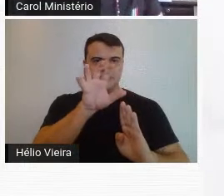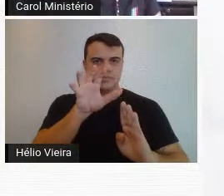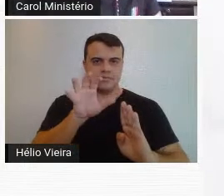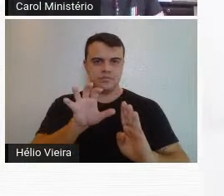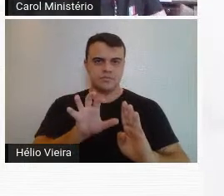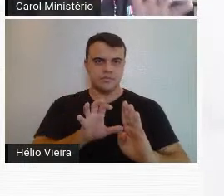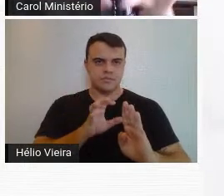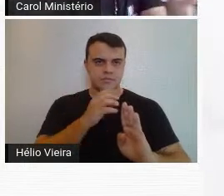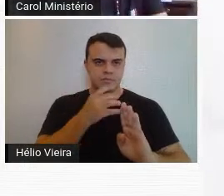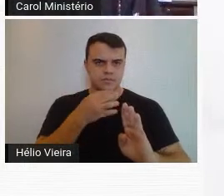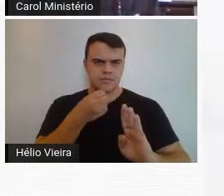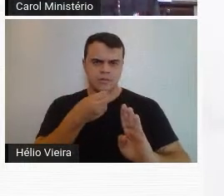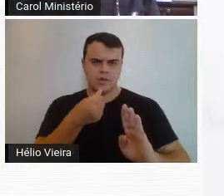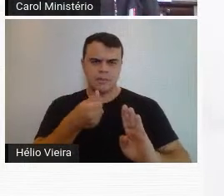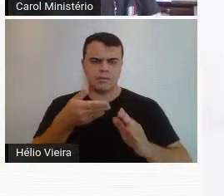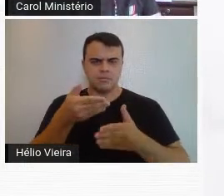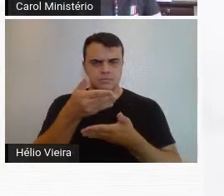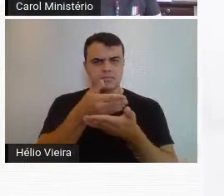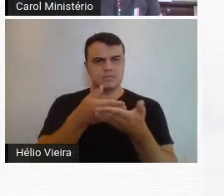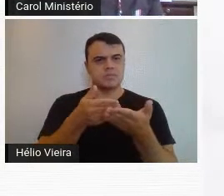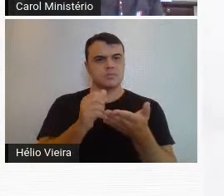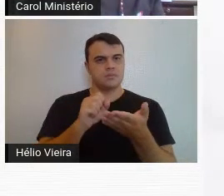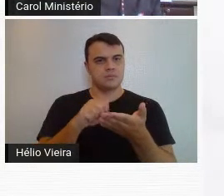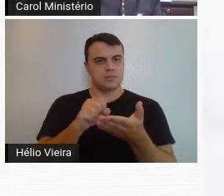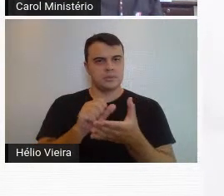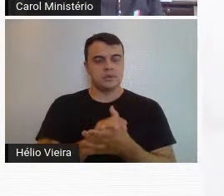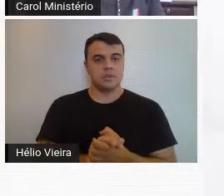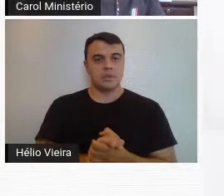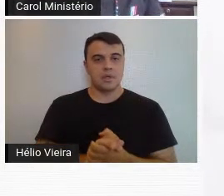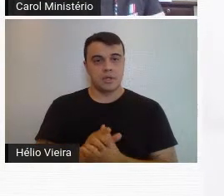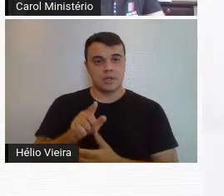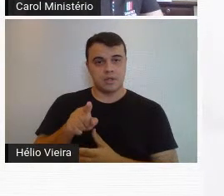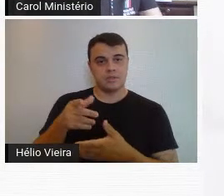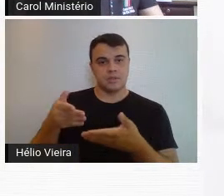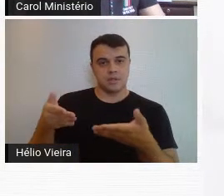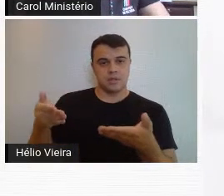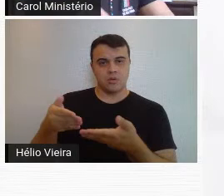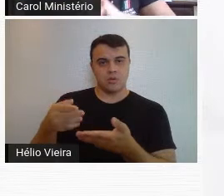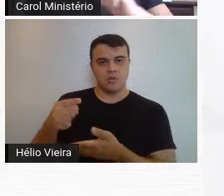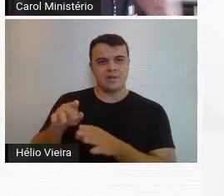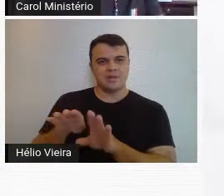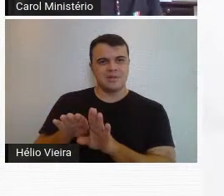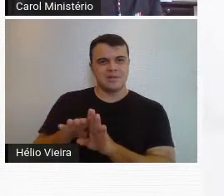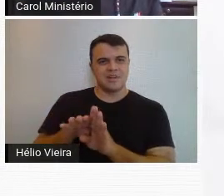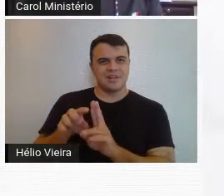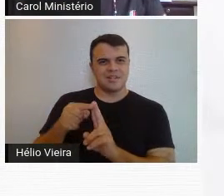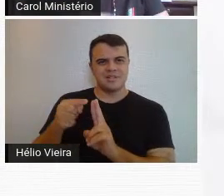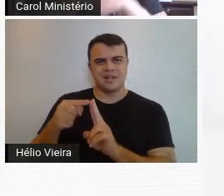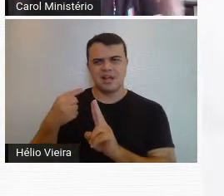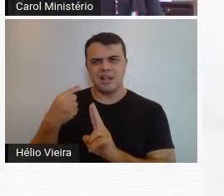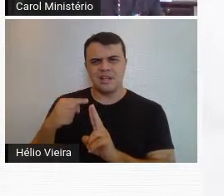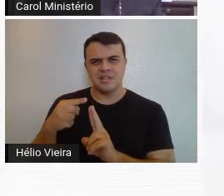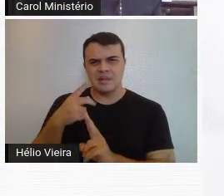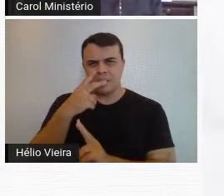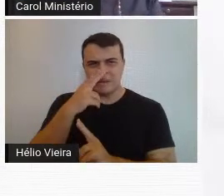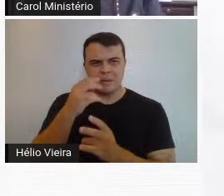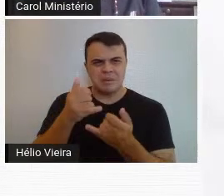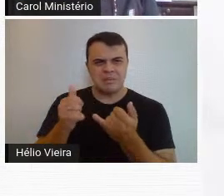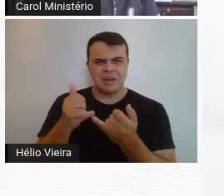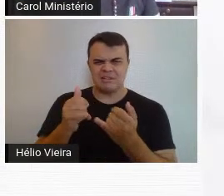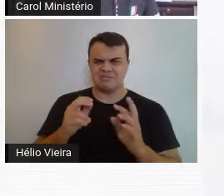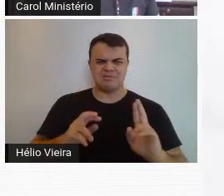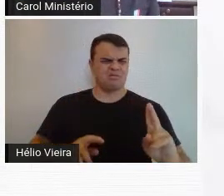cromaticamente muito bem harmonizadas, com essa. Então, na época, as críticas, elas não parecem nem mesmo